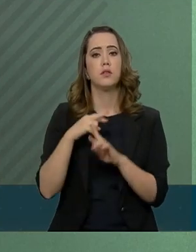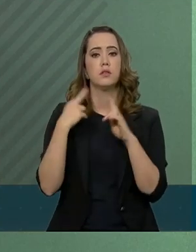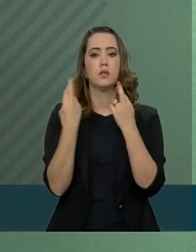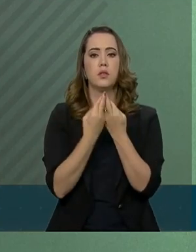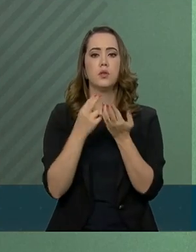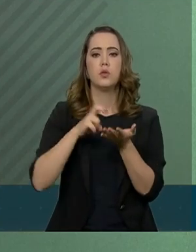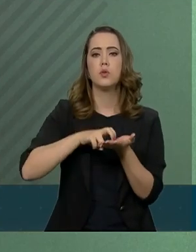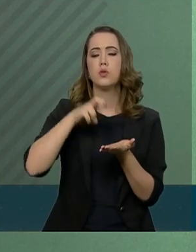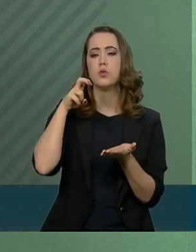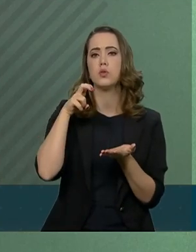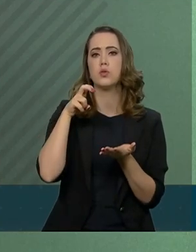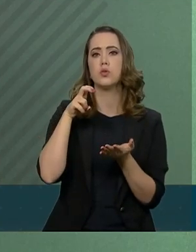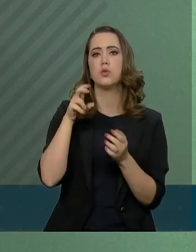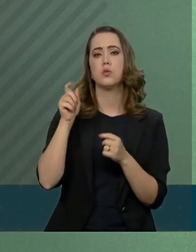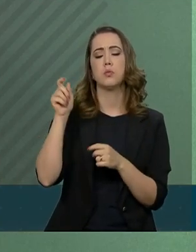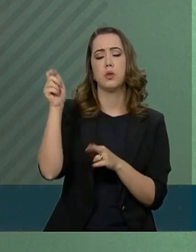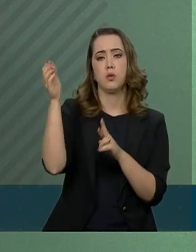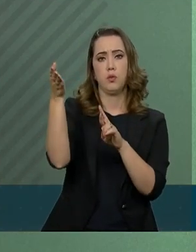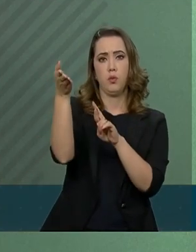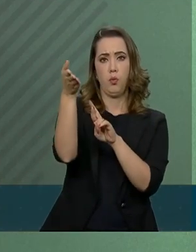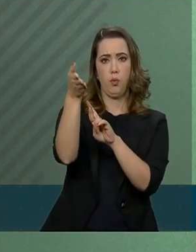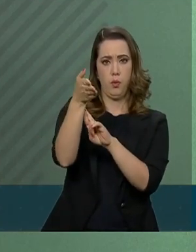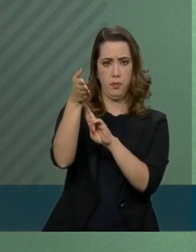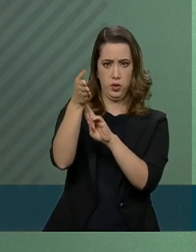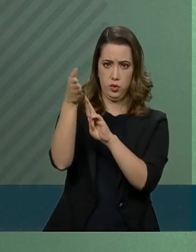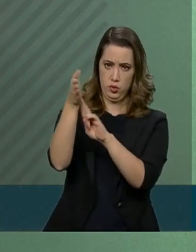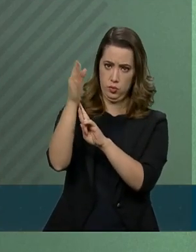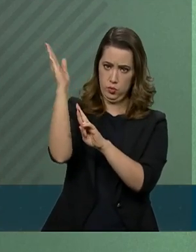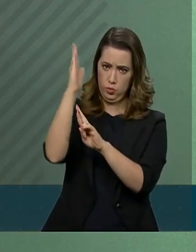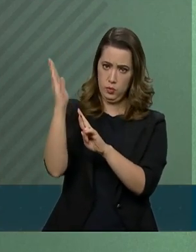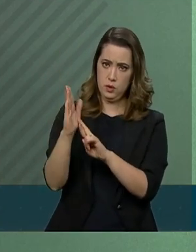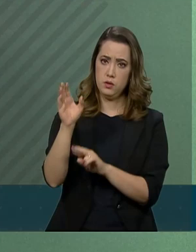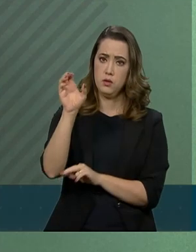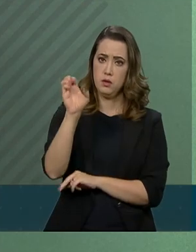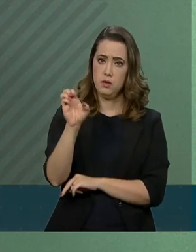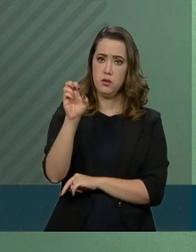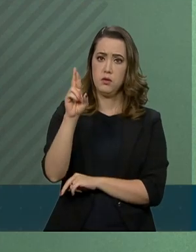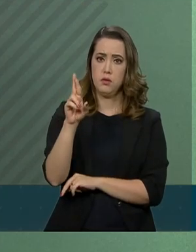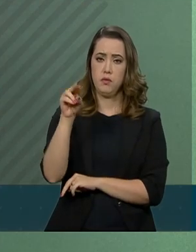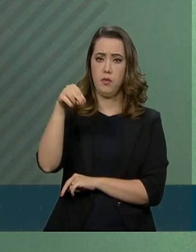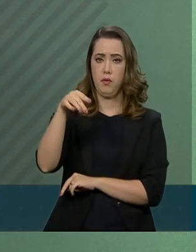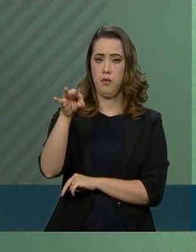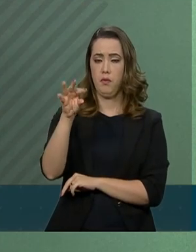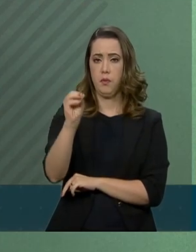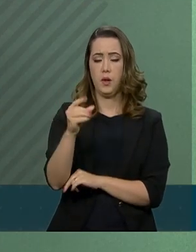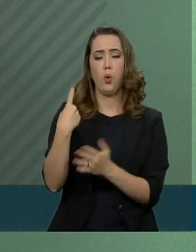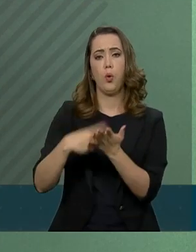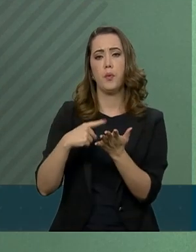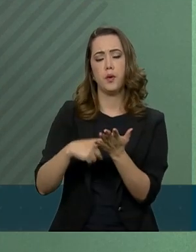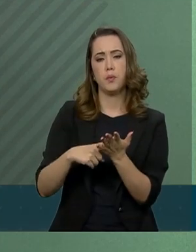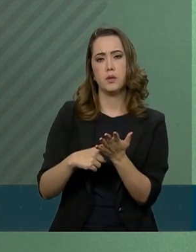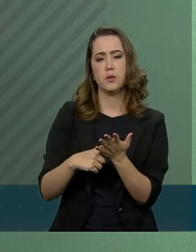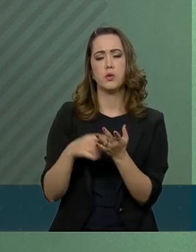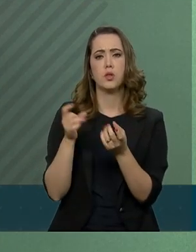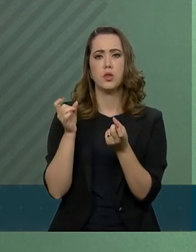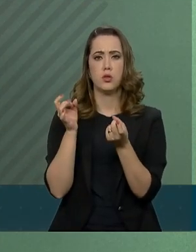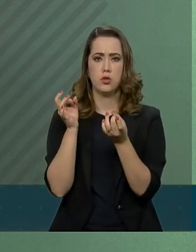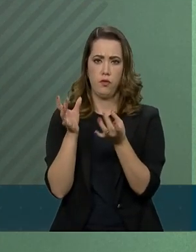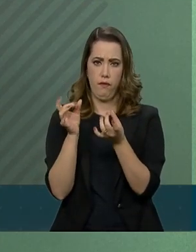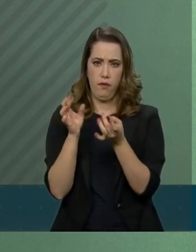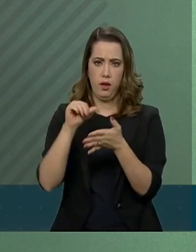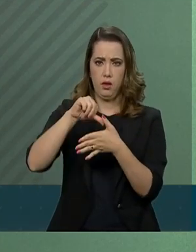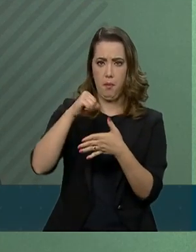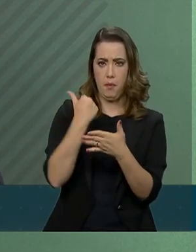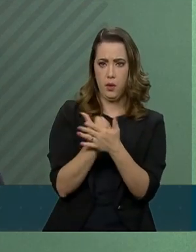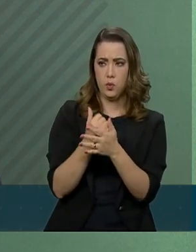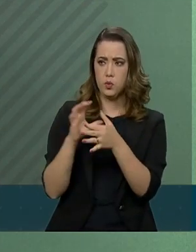da manhã com o chanceler brasileiro Ernesto Araújo. O tema principal da reunião foi o acordo comercial entre o Mercosul e